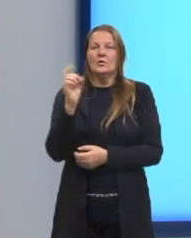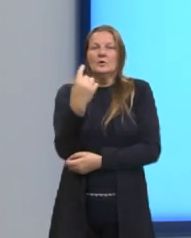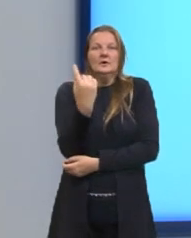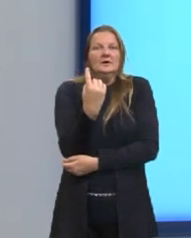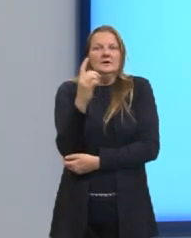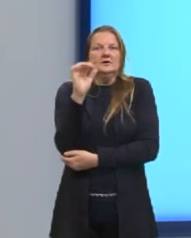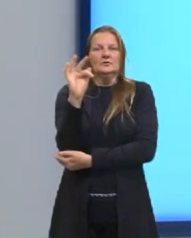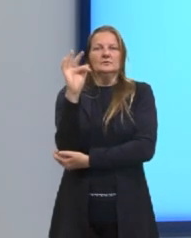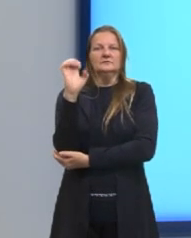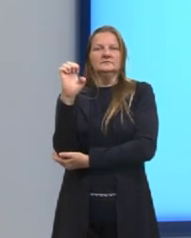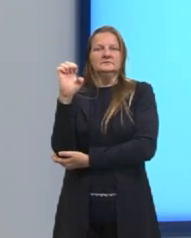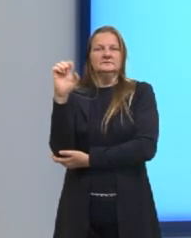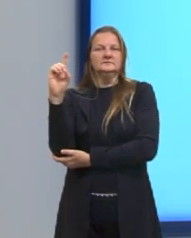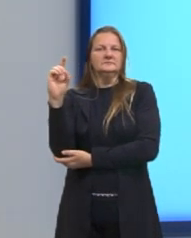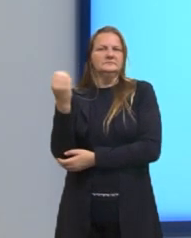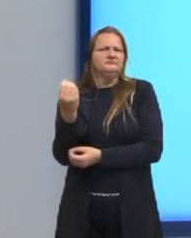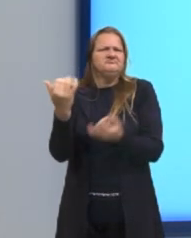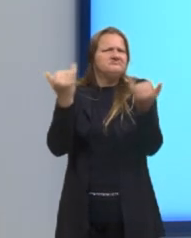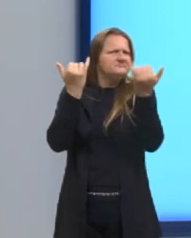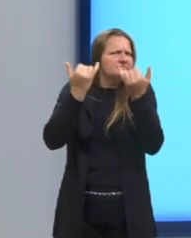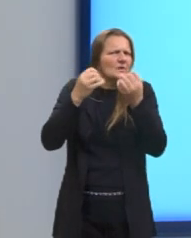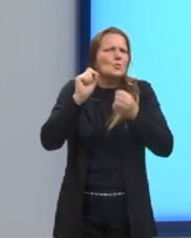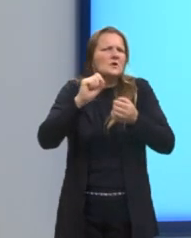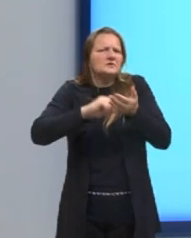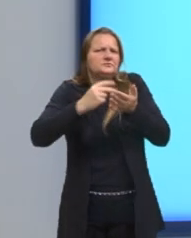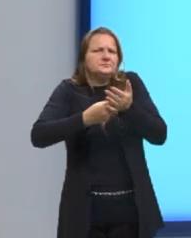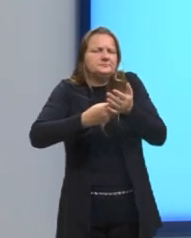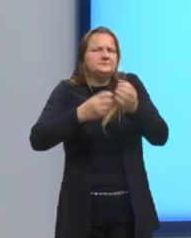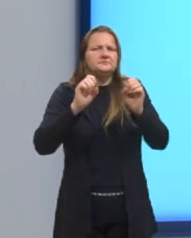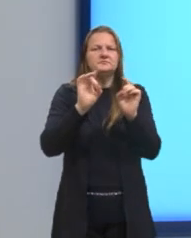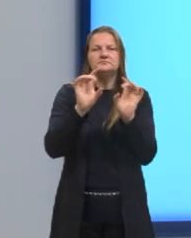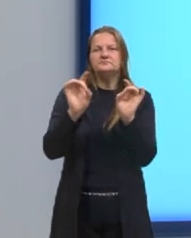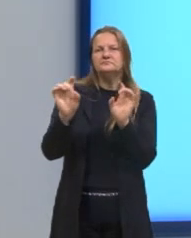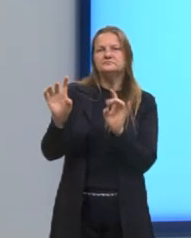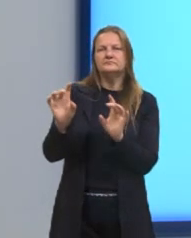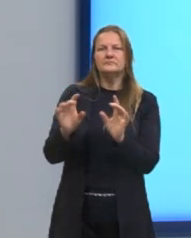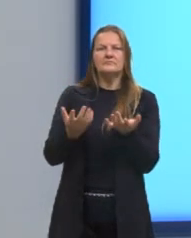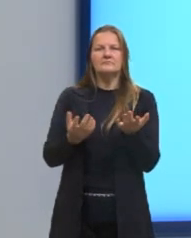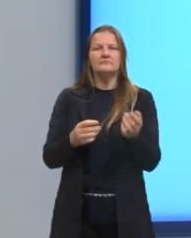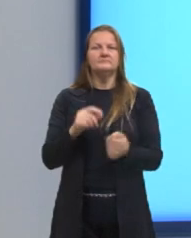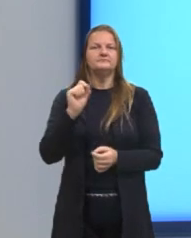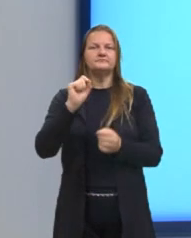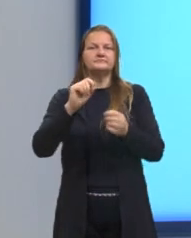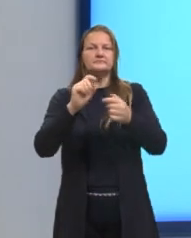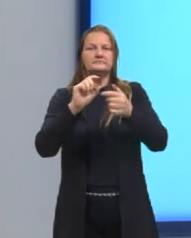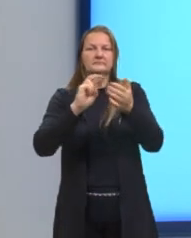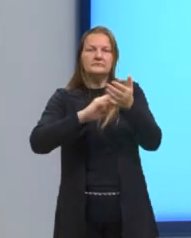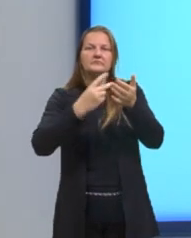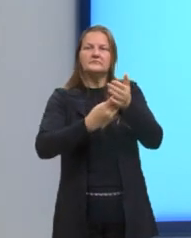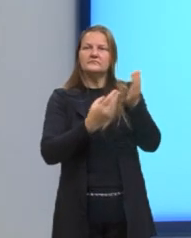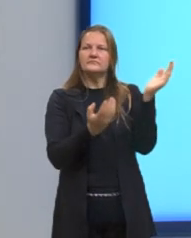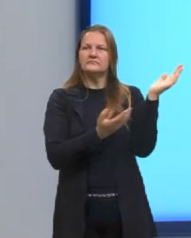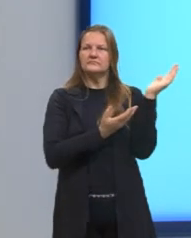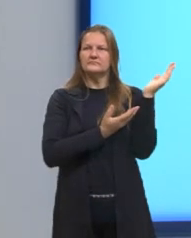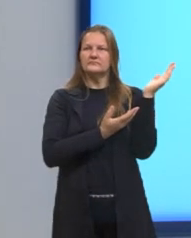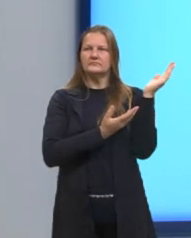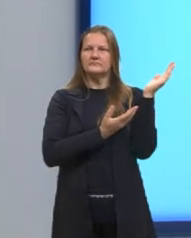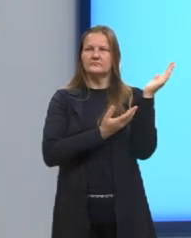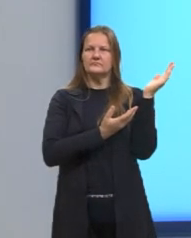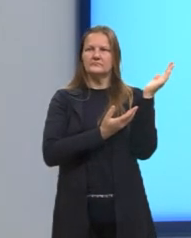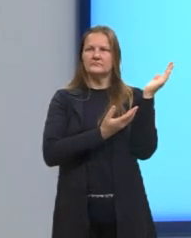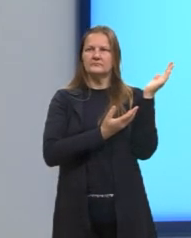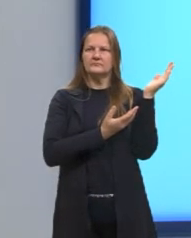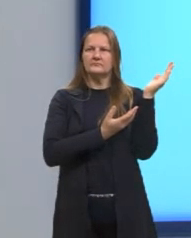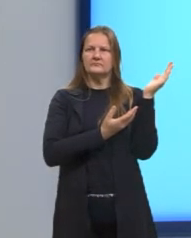Por quê? Por que um é diferente do outro? Será que é a mesma coisa? Será que não é? Vamos ver o que cada um significa. O